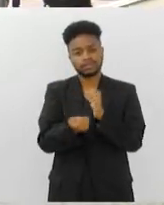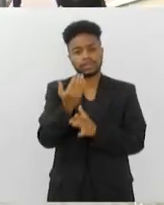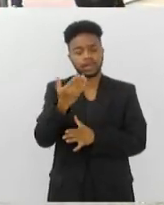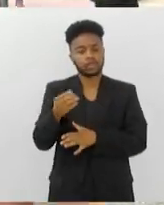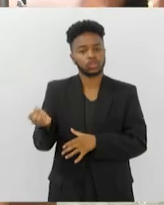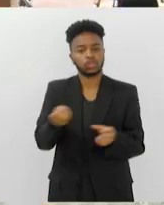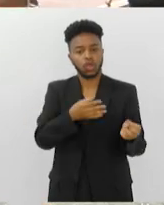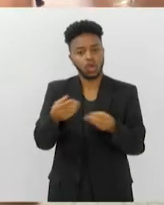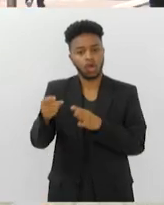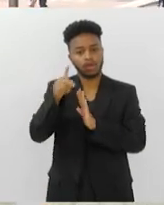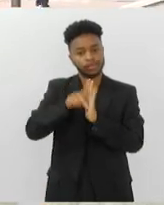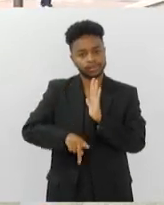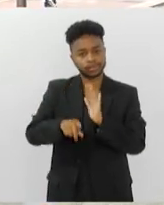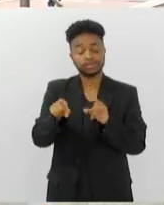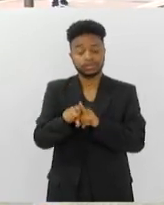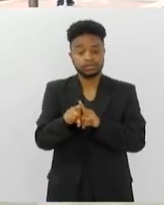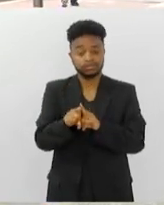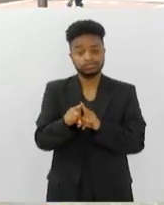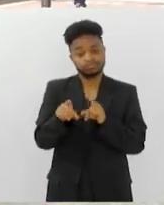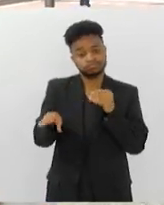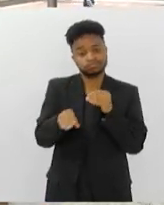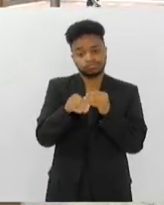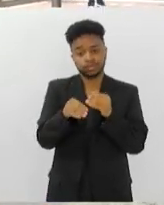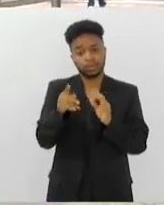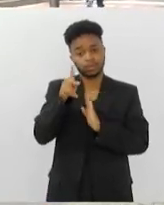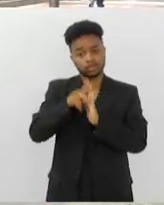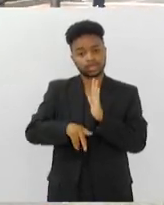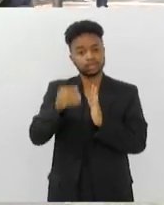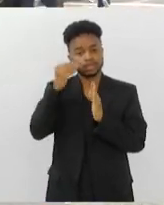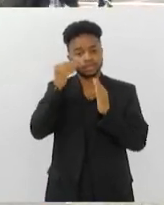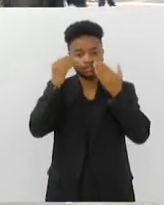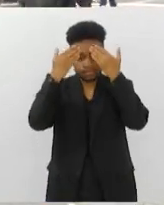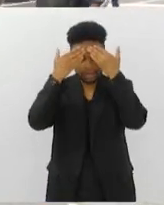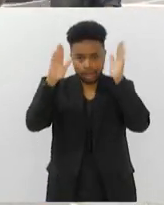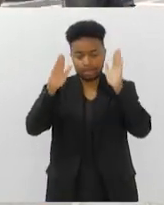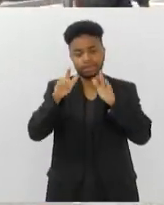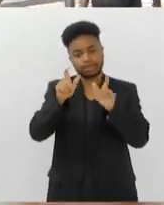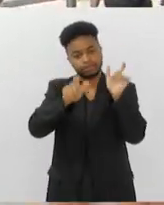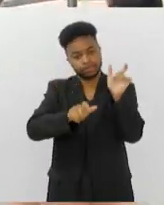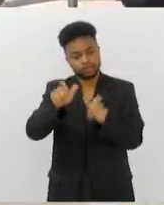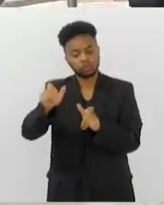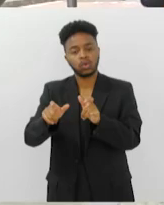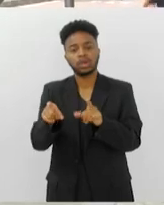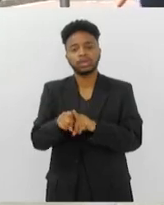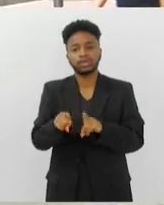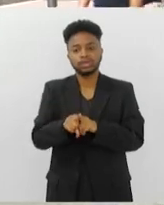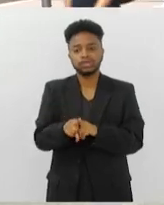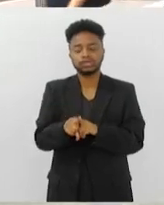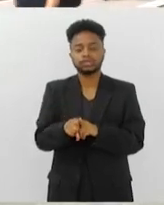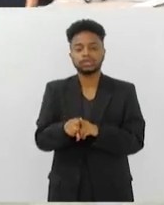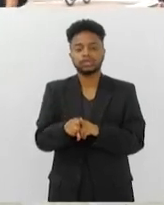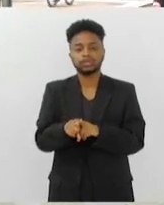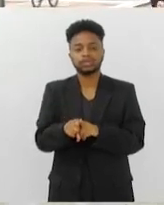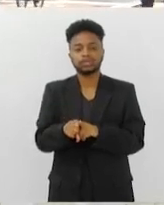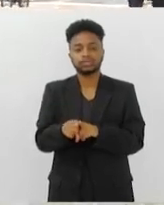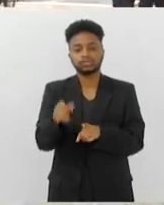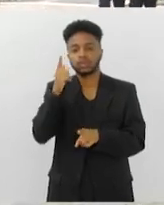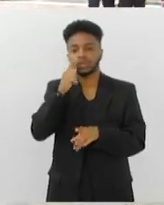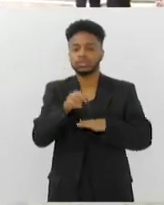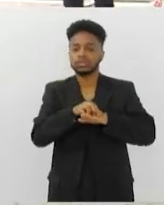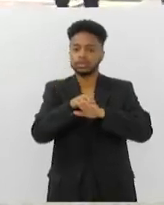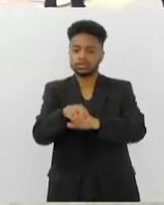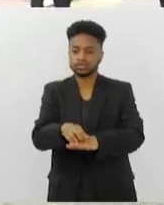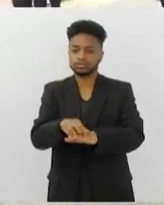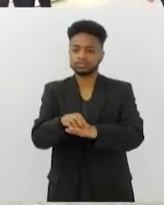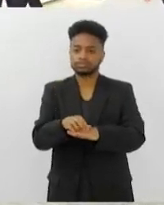chão e isso é mais um desses para abrir a mente das pessoas. Além de oferecer um meio de transporte